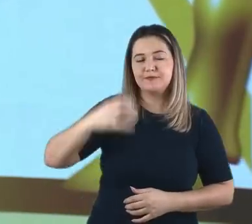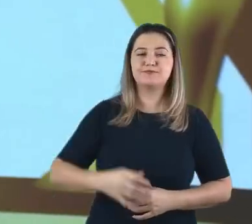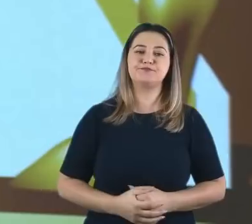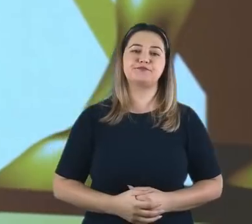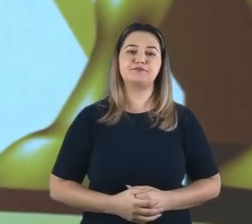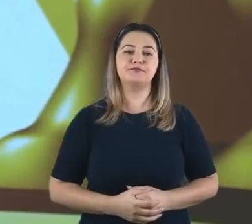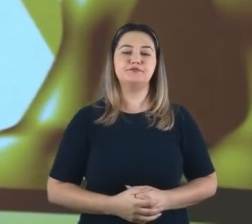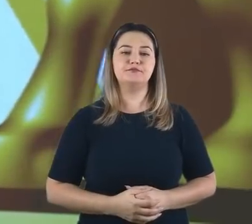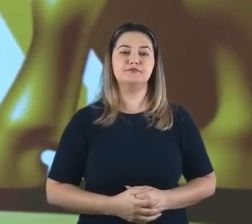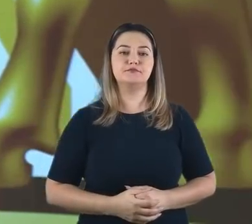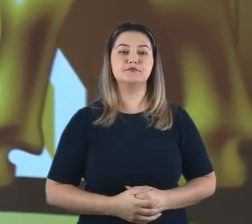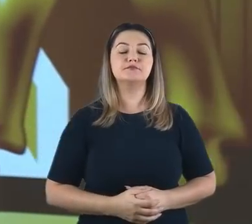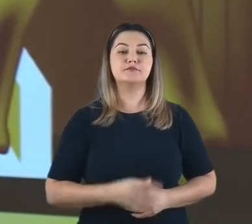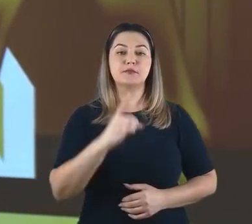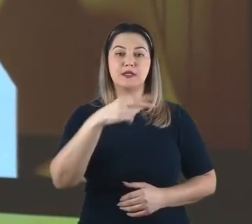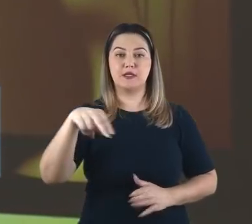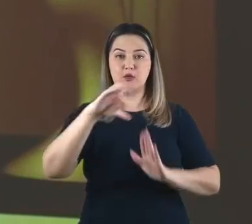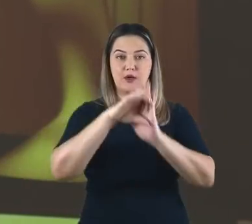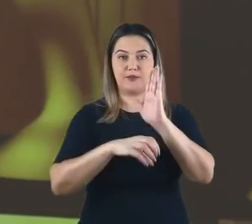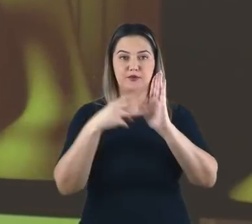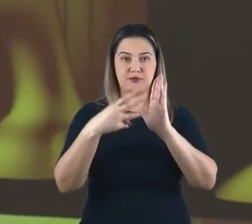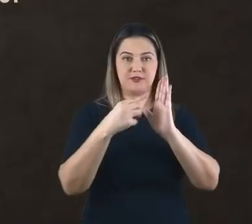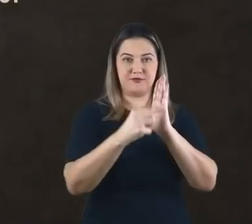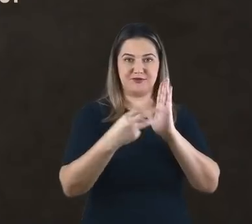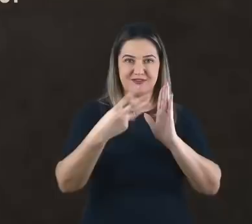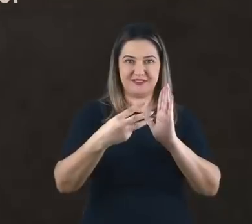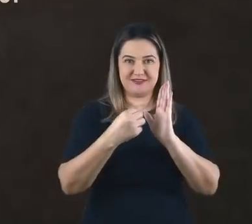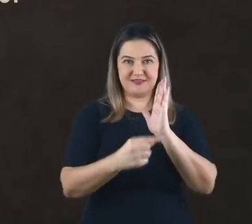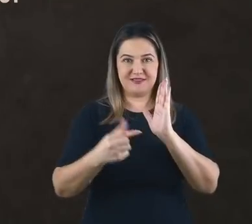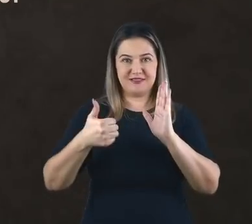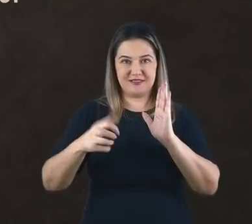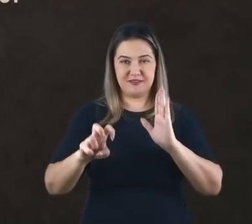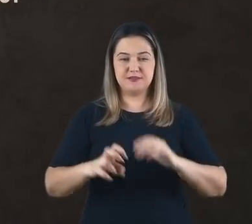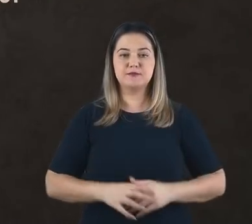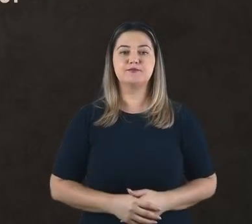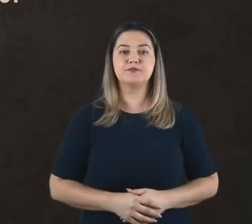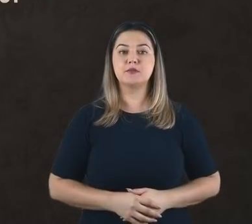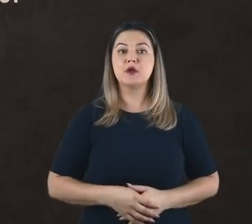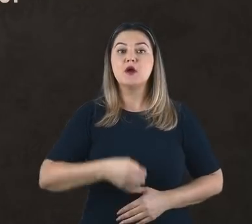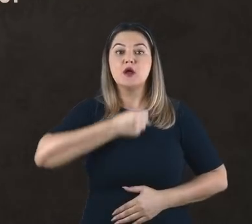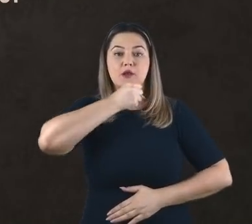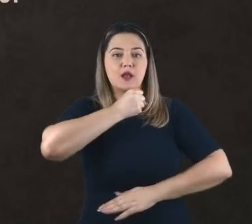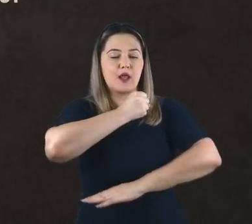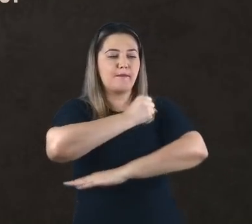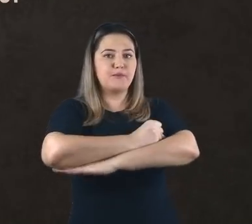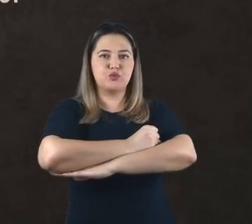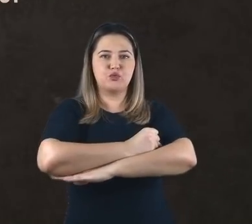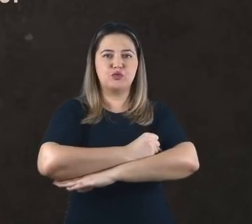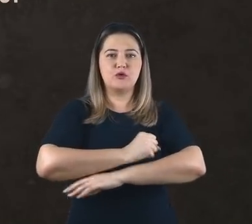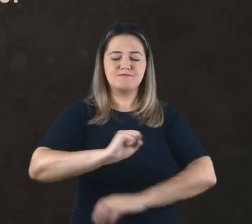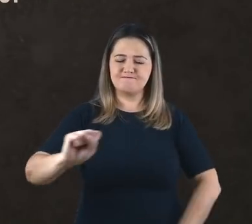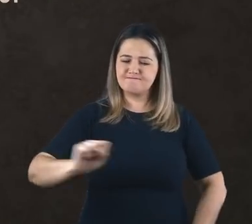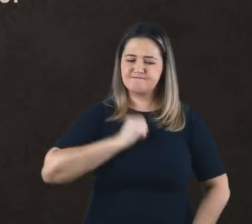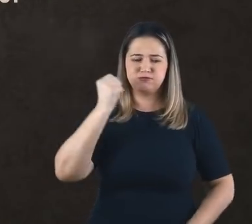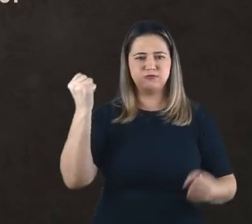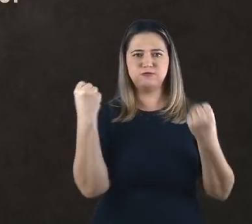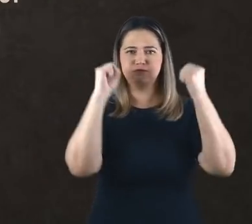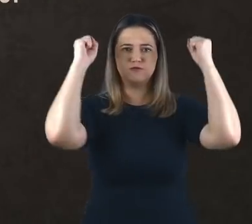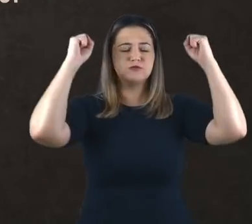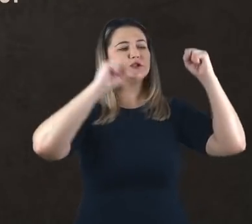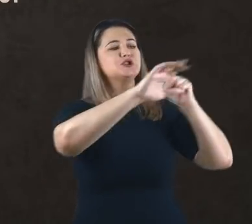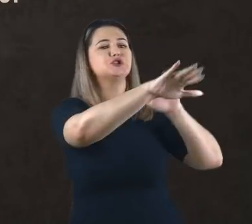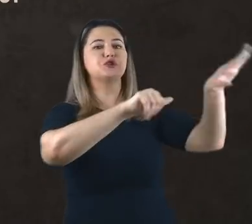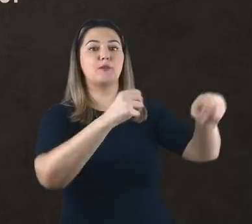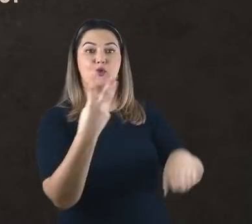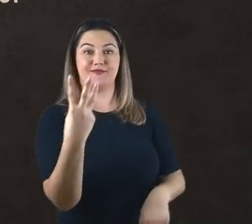capítulo 3, versículos 13 a 15. Vamos ver. Curioso, Nabucodonosor mandou chamar Sadraque, Mesaque e